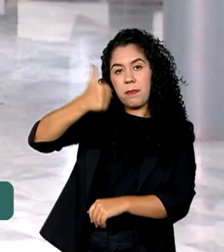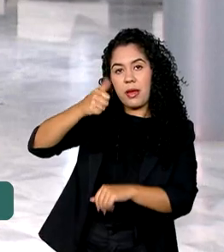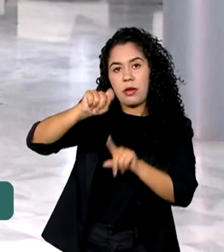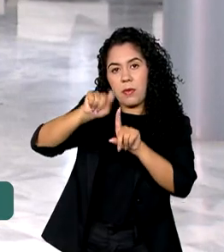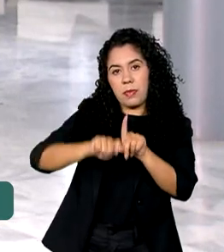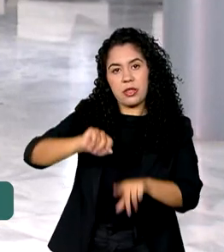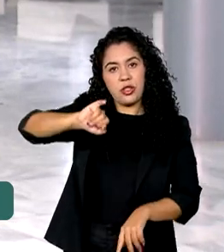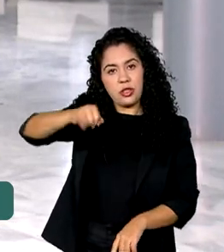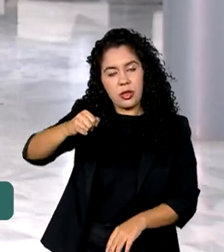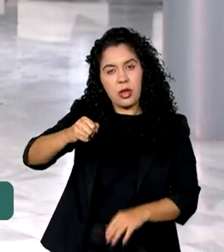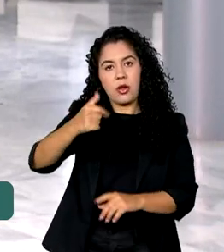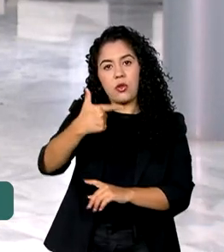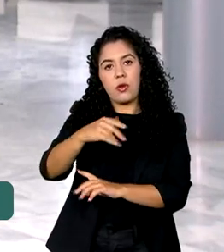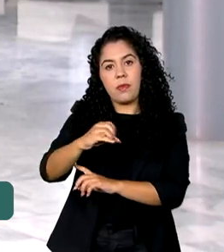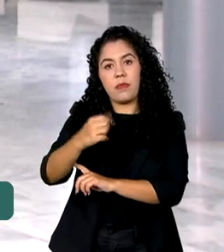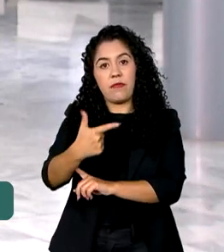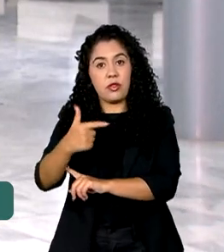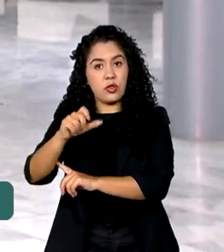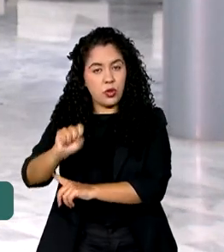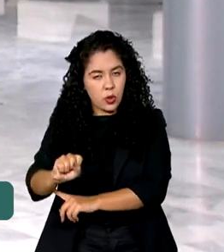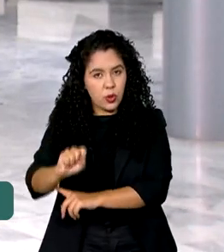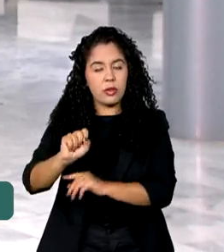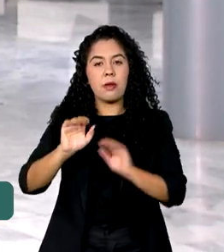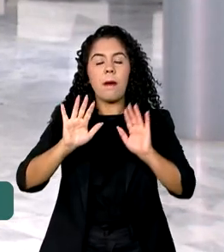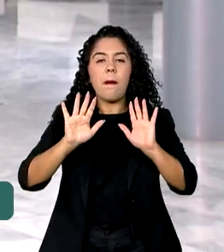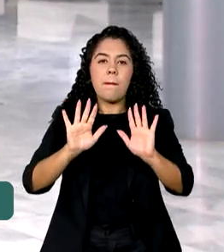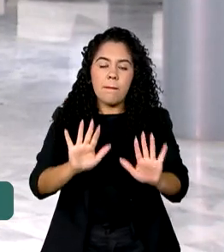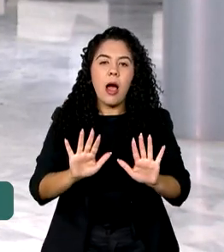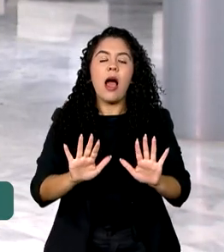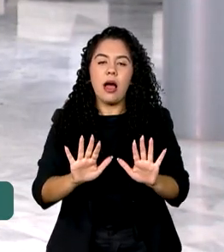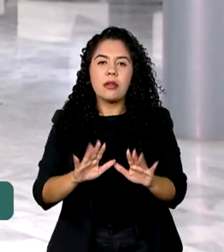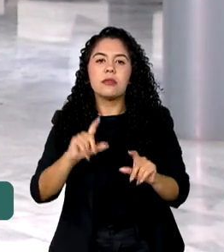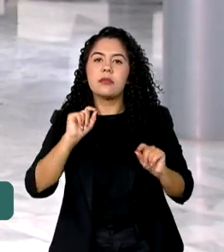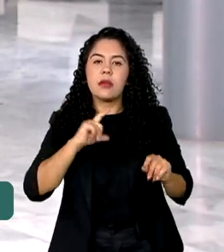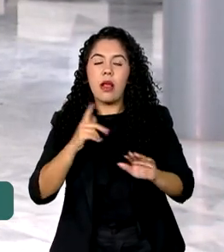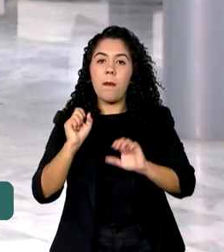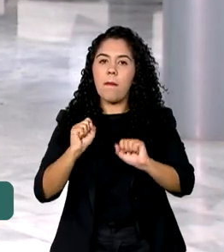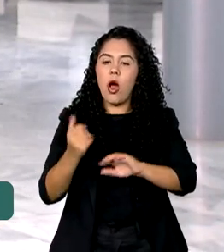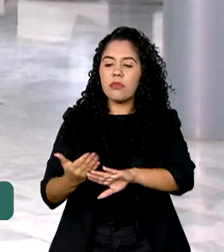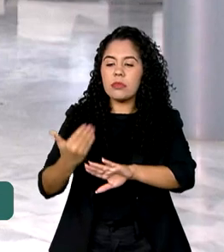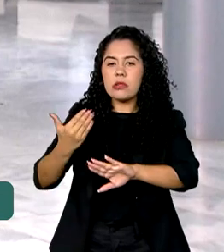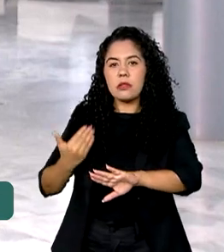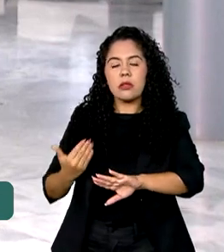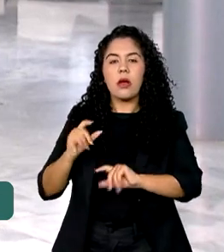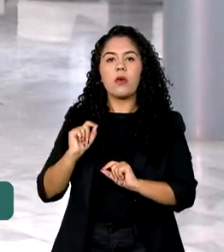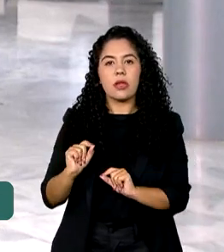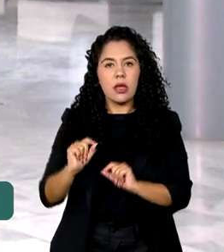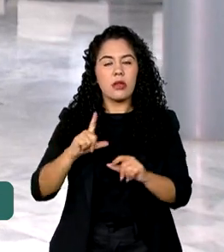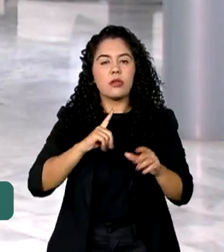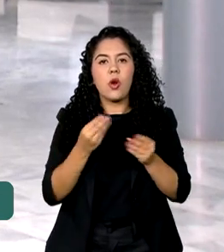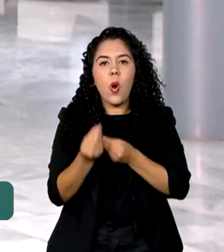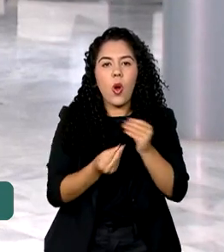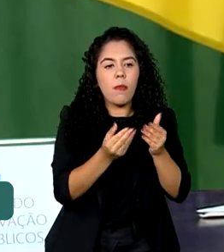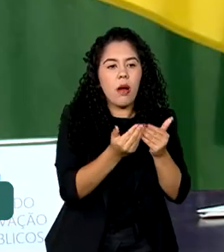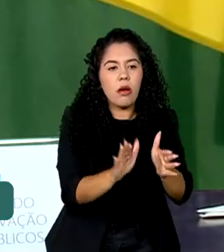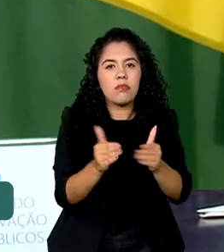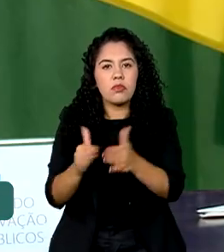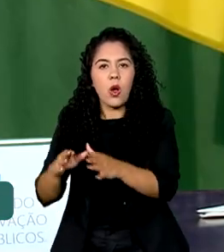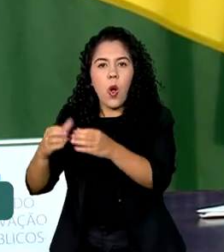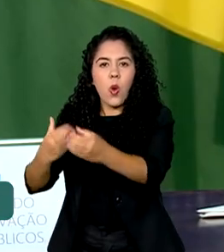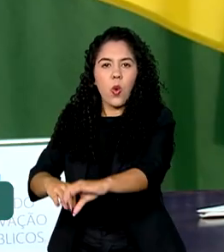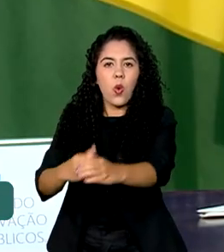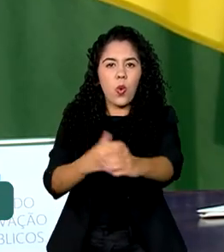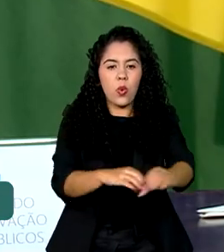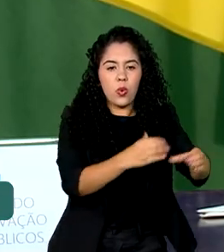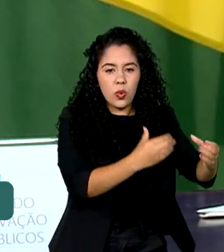da nova legislação pode ser antecipada por meio de ato que autoriza a abertura de cada concurso público. Que a gente